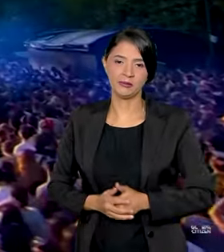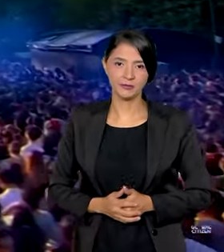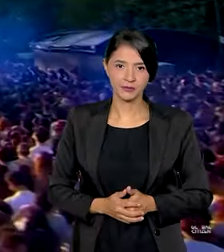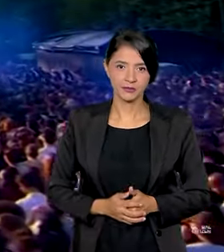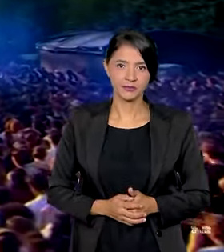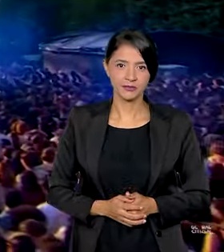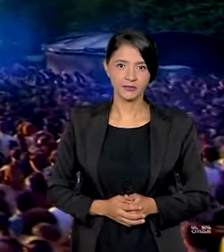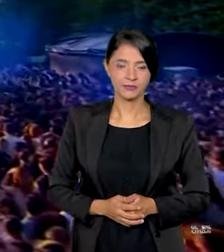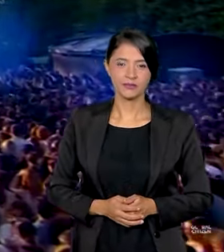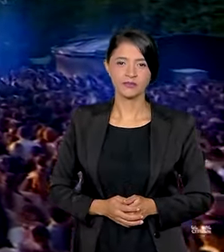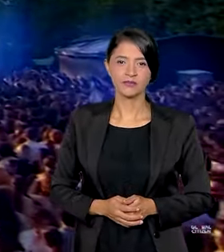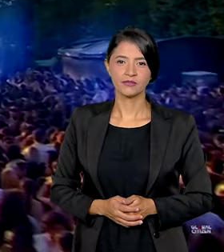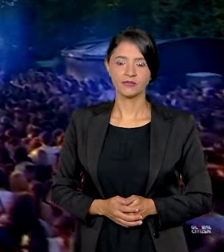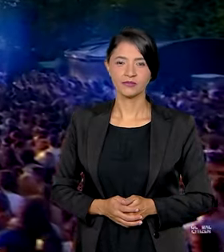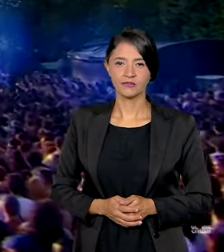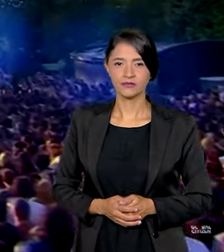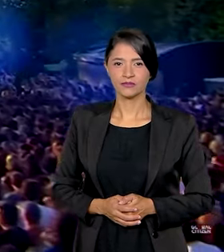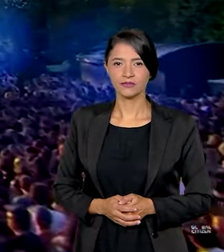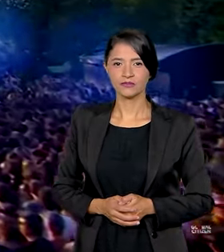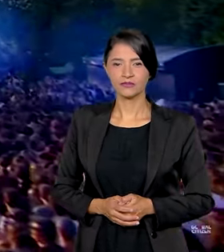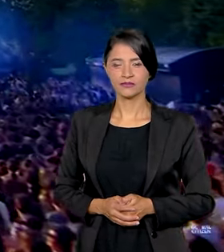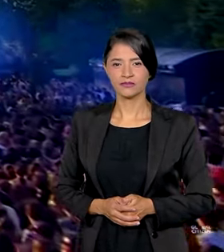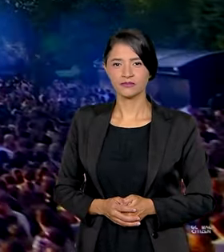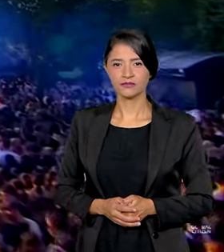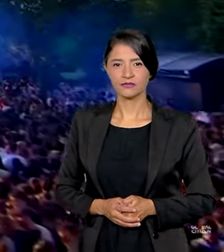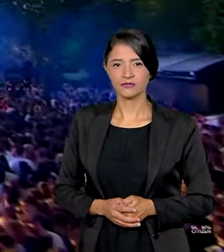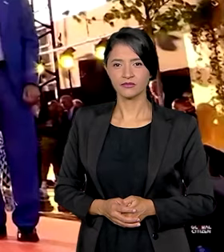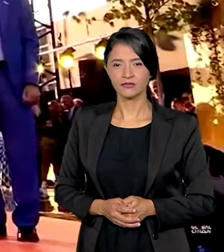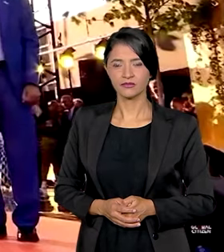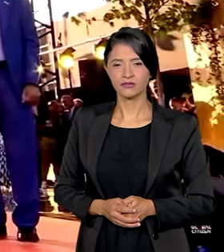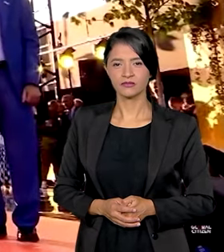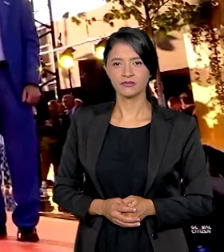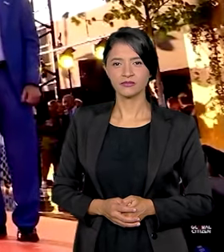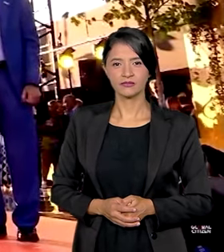Brasil, Luiz Inácio Lula da Silva.